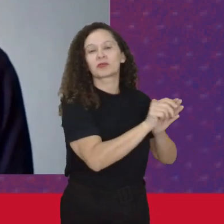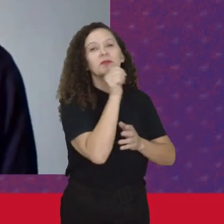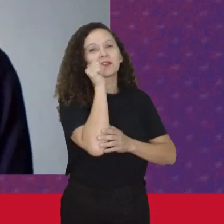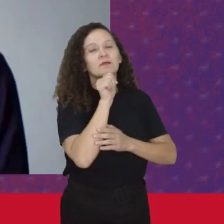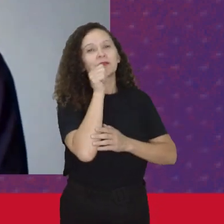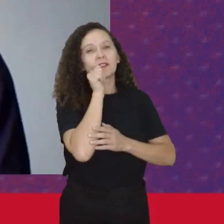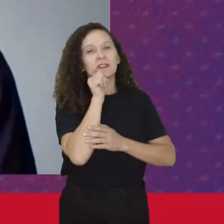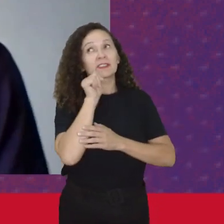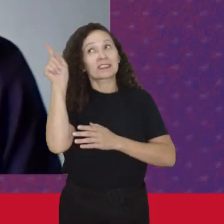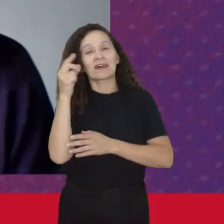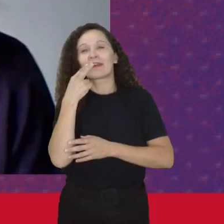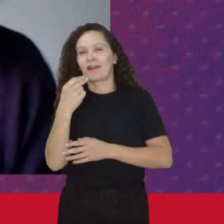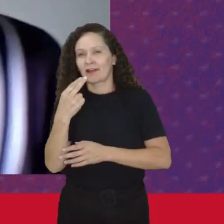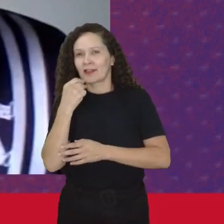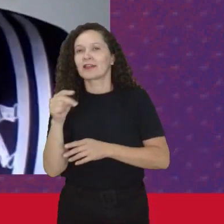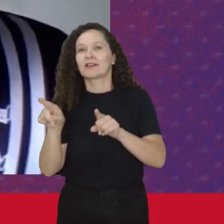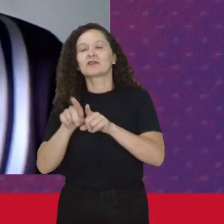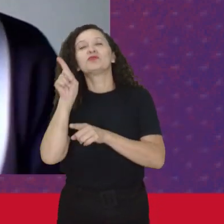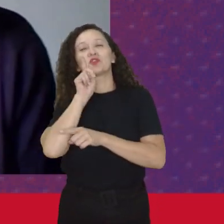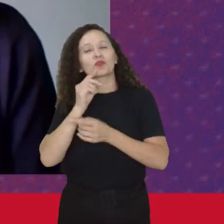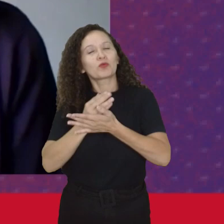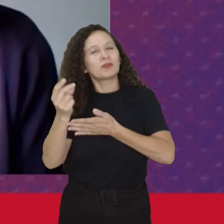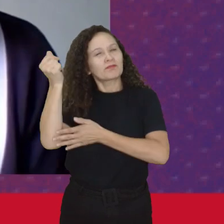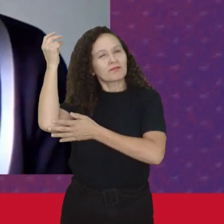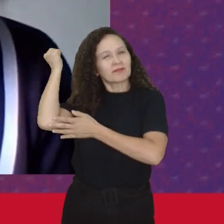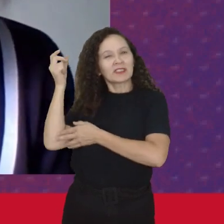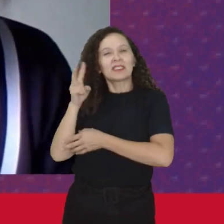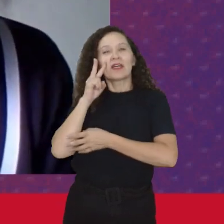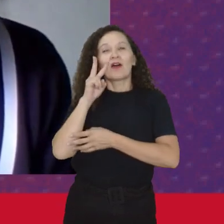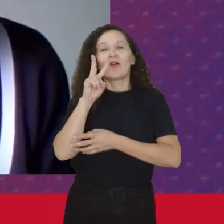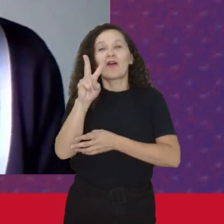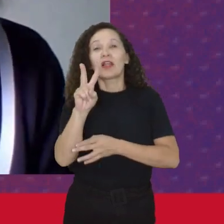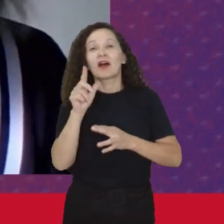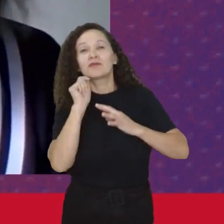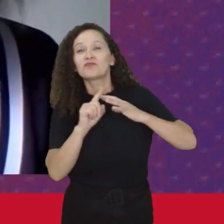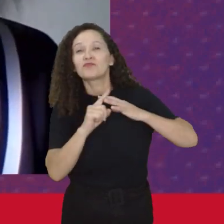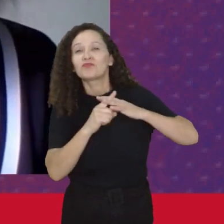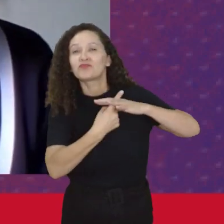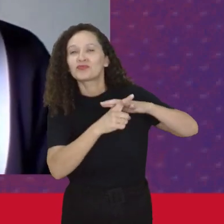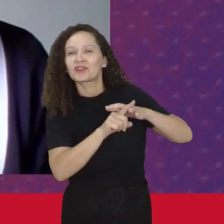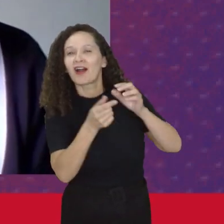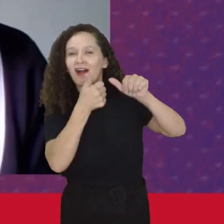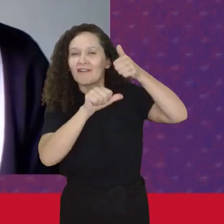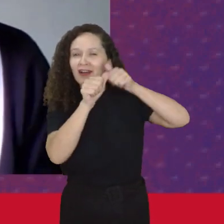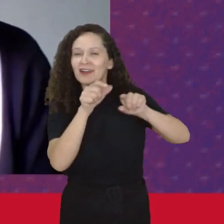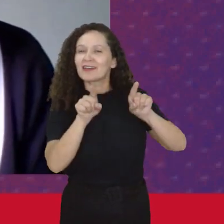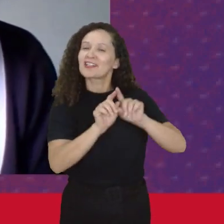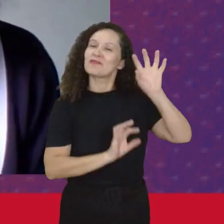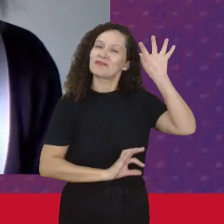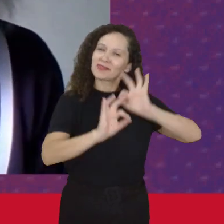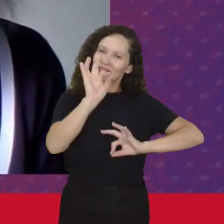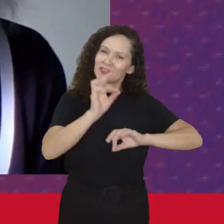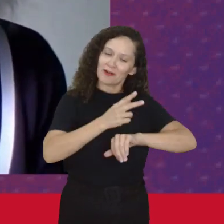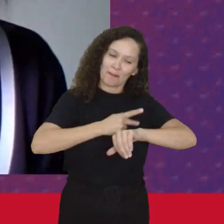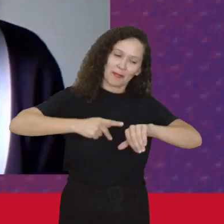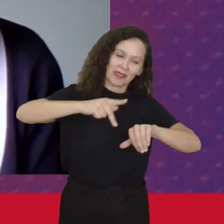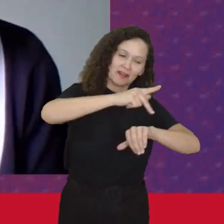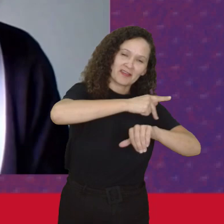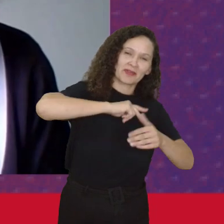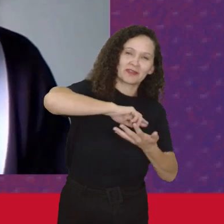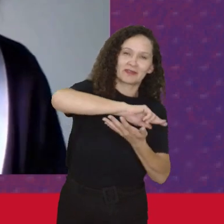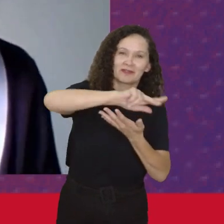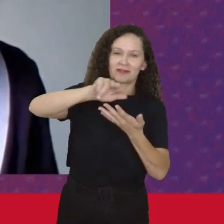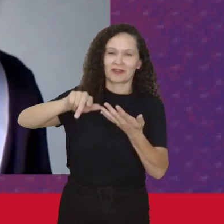Inglaterra E nos Estados Unidos Se a gente Quando for olhar As mulheres Socialistas Também se organizaram Em vários Países Mas